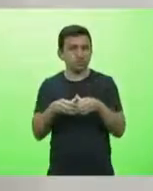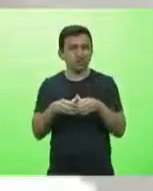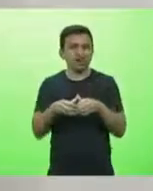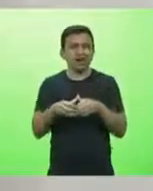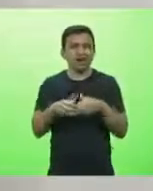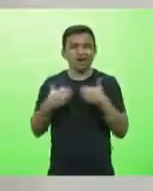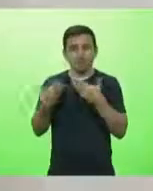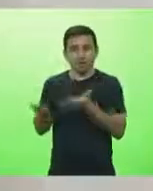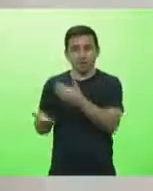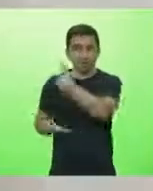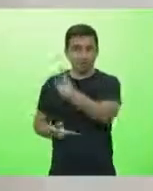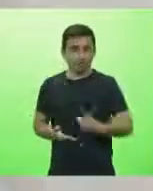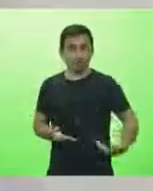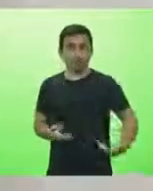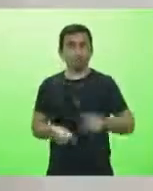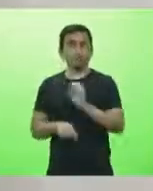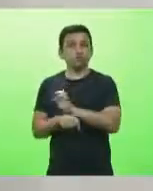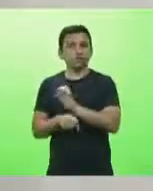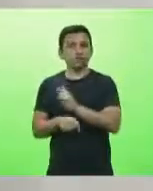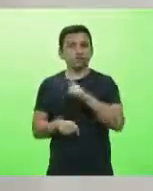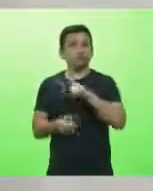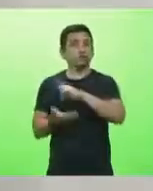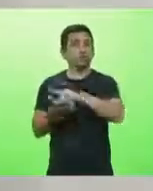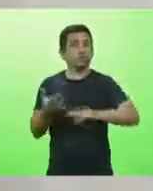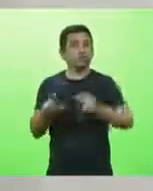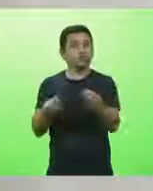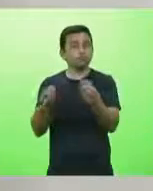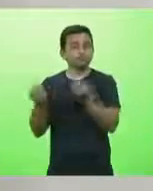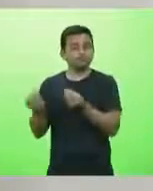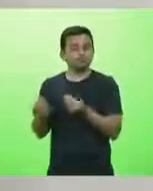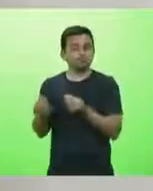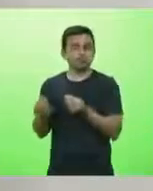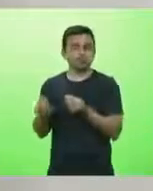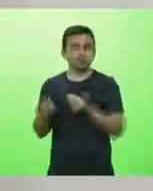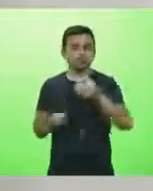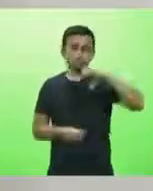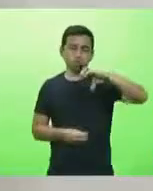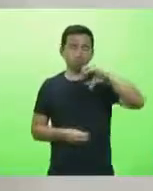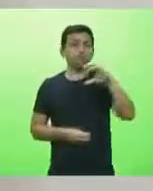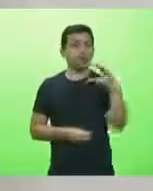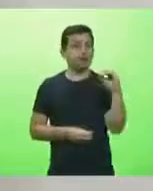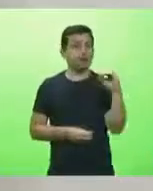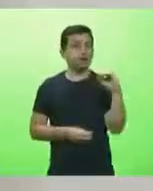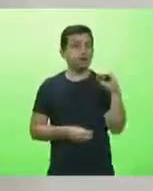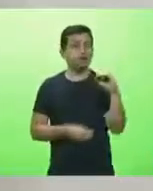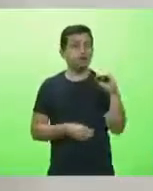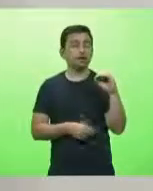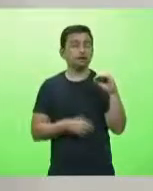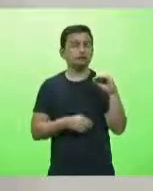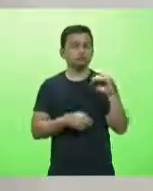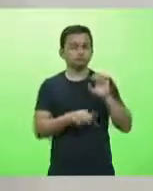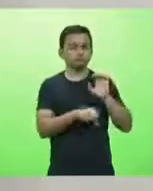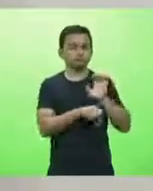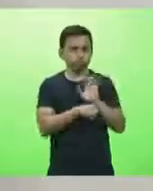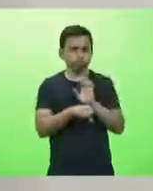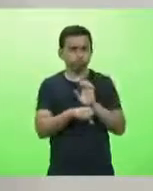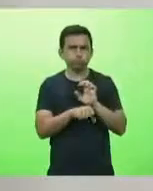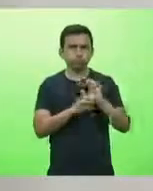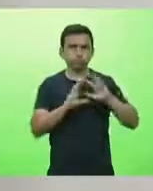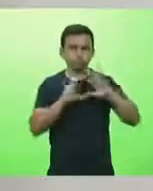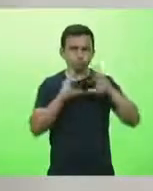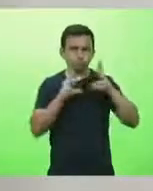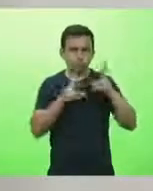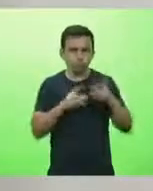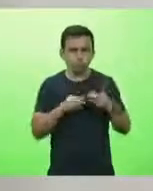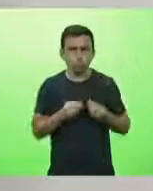recebeu um documento assinado por 90 entidades que advertiam o lockdown é a total